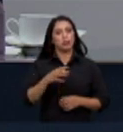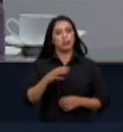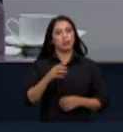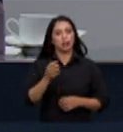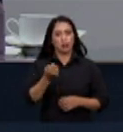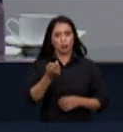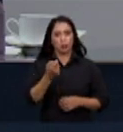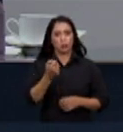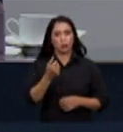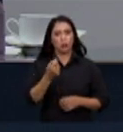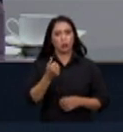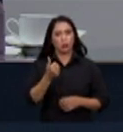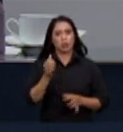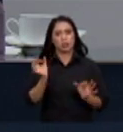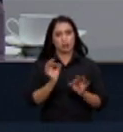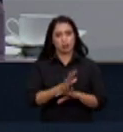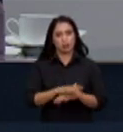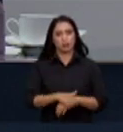próximo do fim mesmo